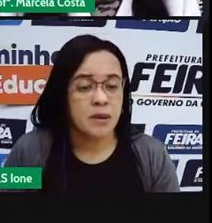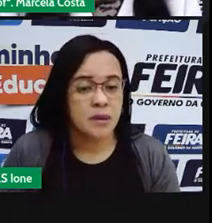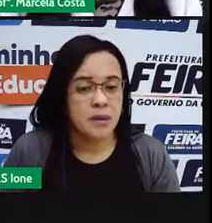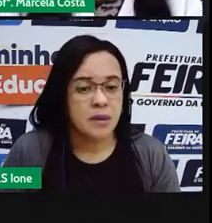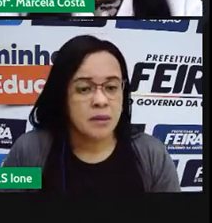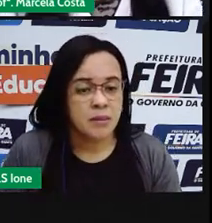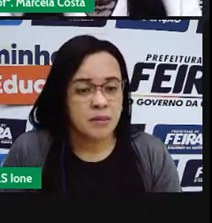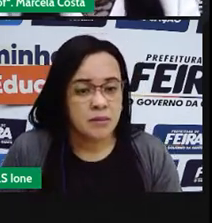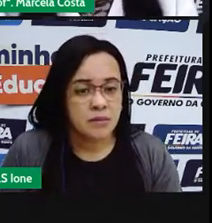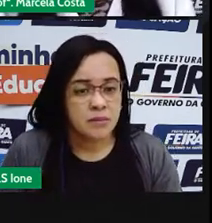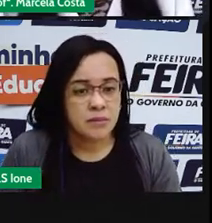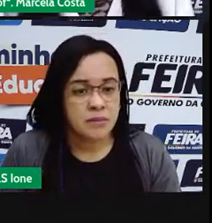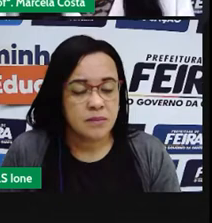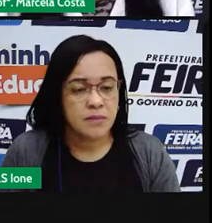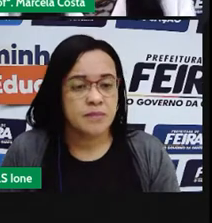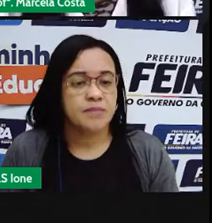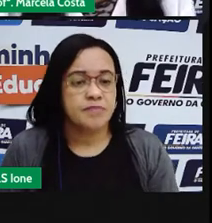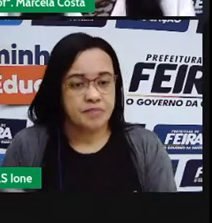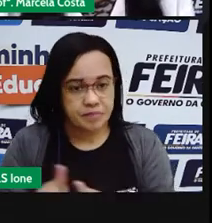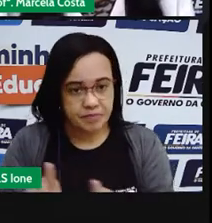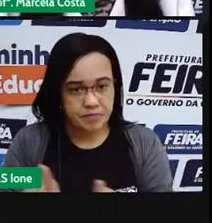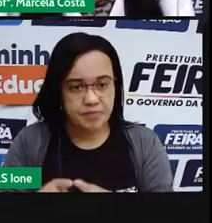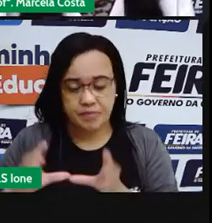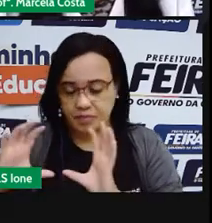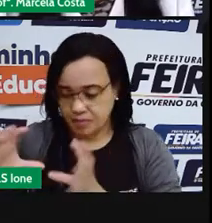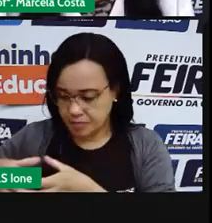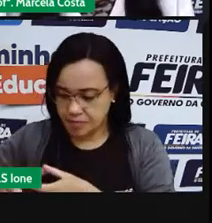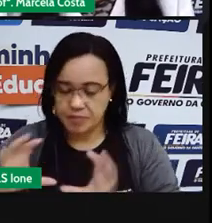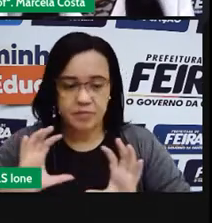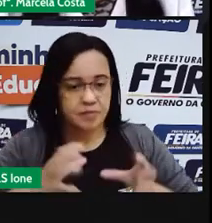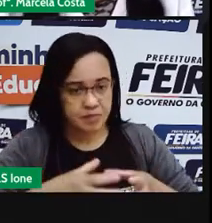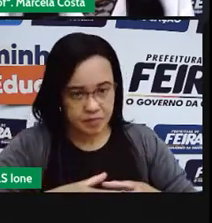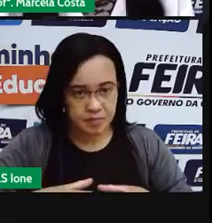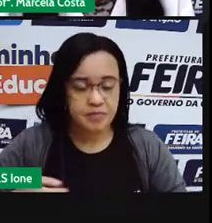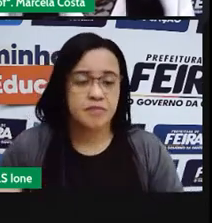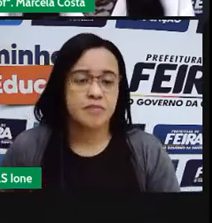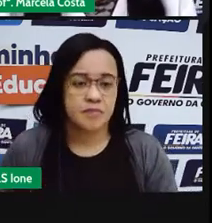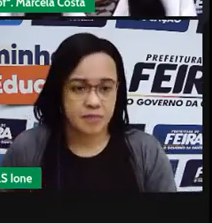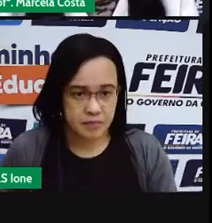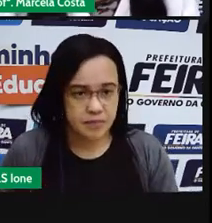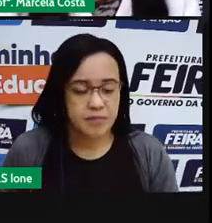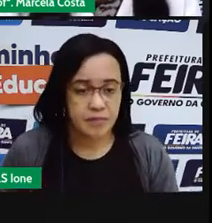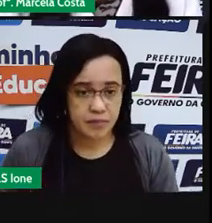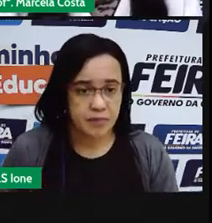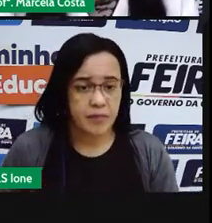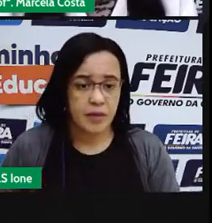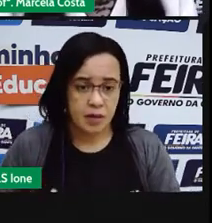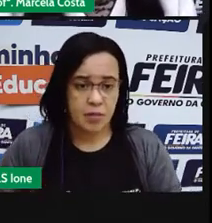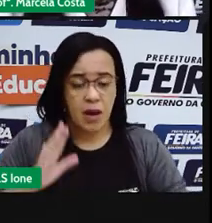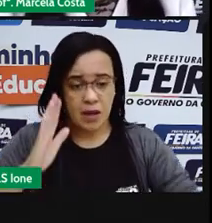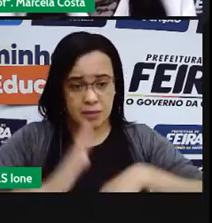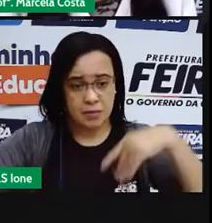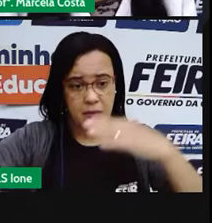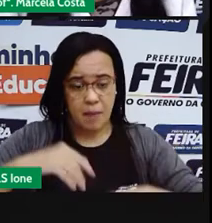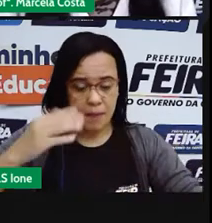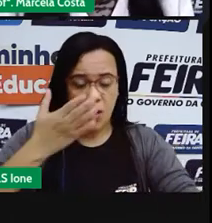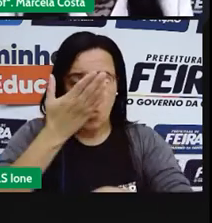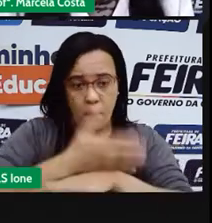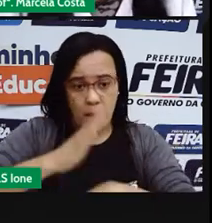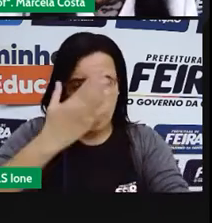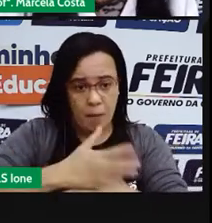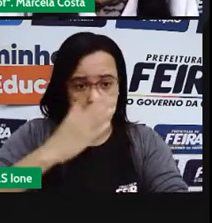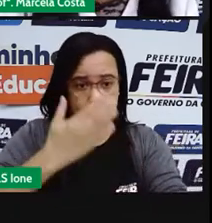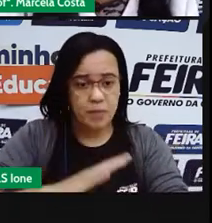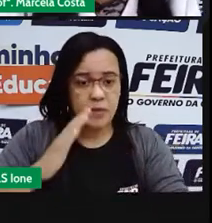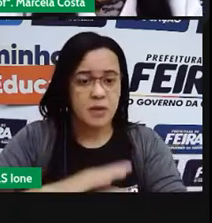com a comunidade ou as empresas. E tem algumas práticas que são básicas, que a gente